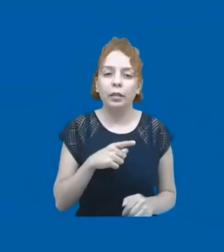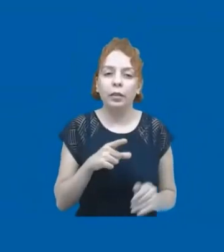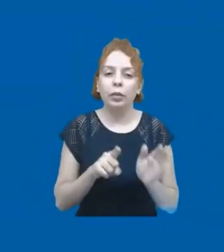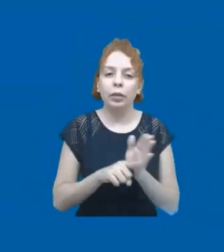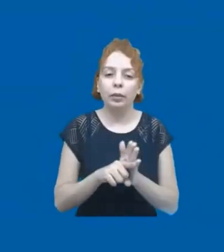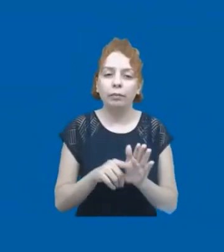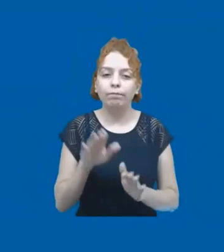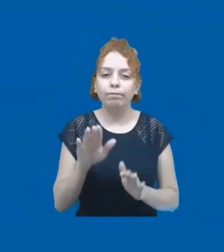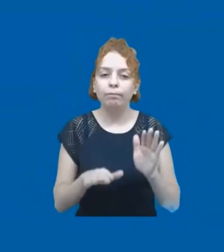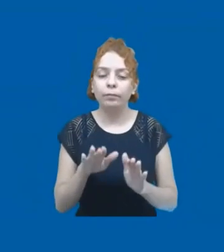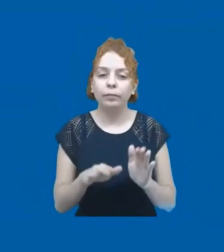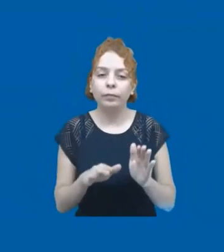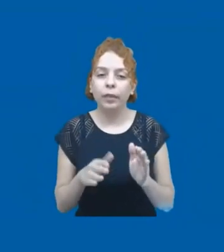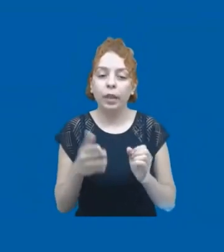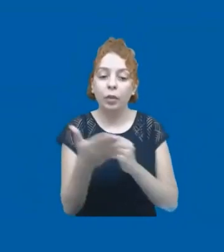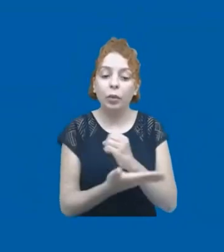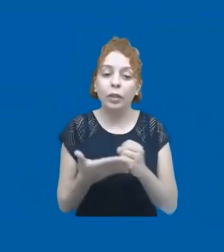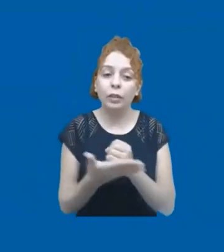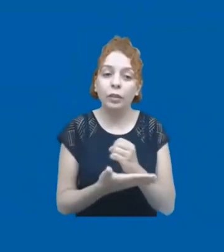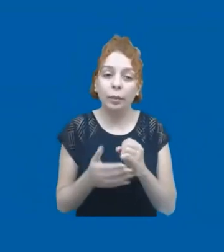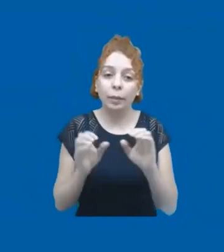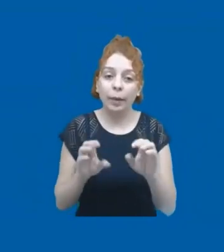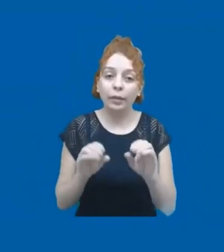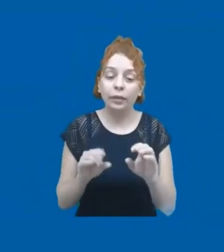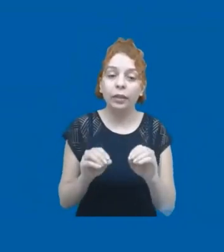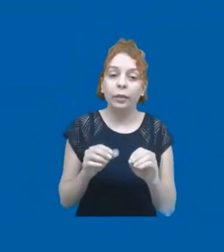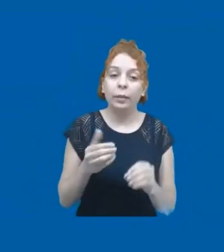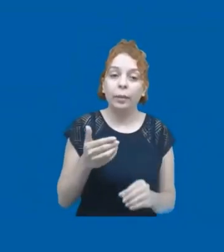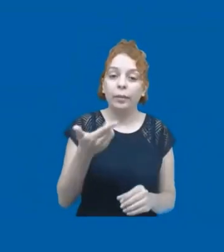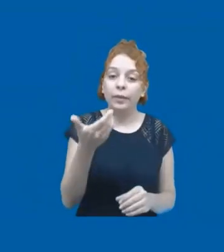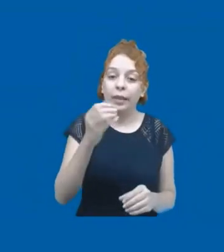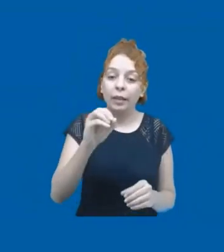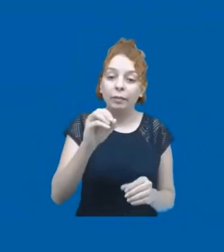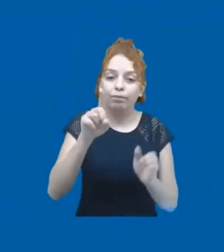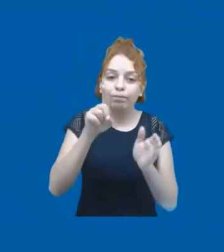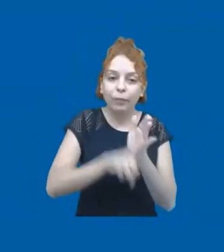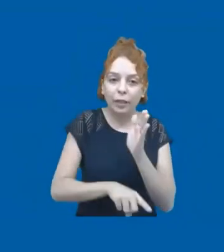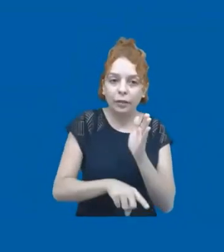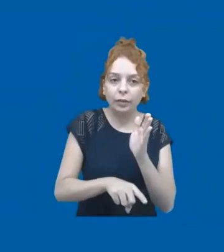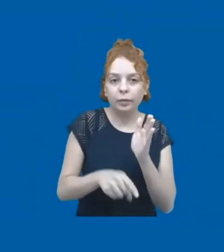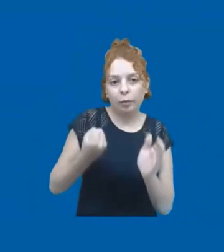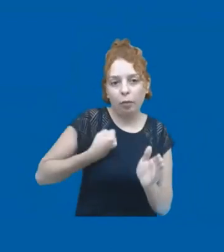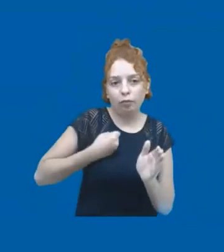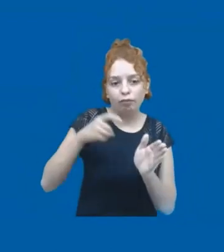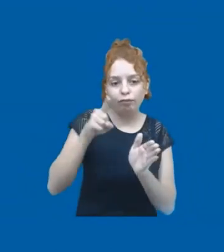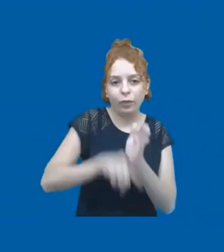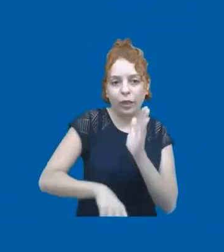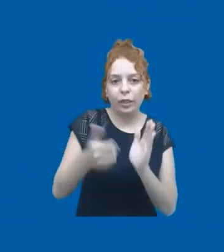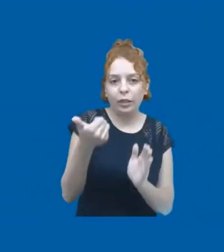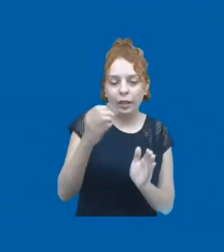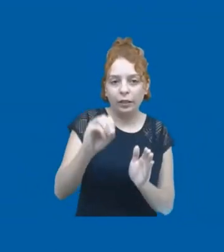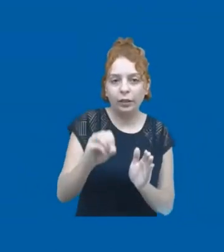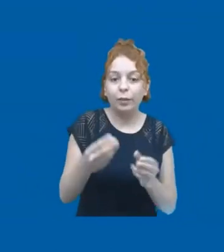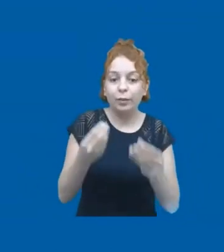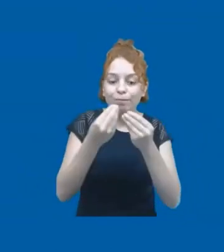de avaliação da educação básica a gente tenha perdido 10 pontos de aprendizagem, então isso é uma perda considerável e